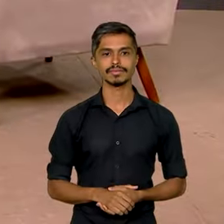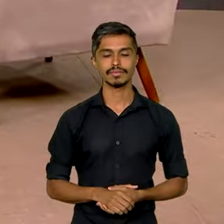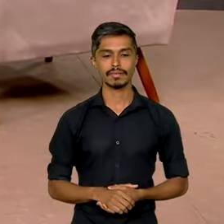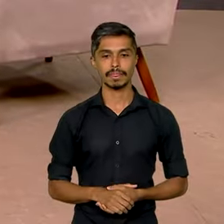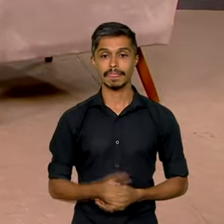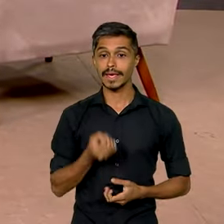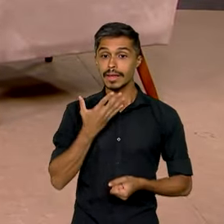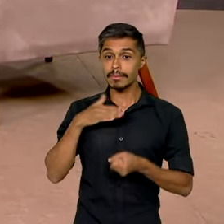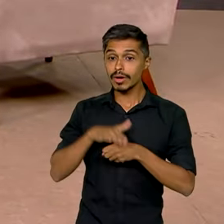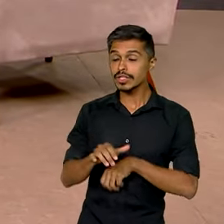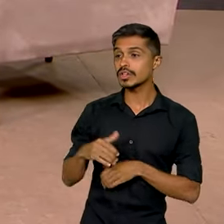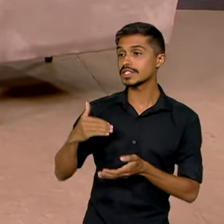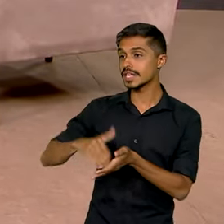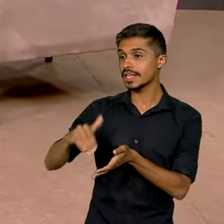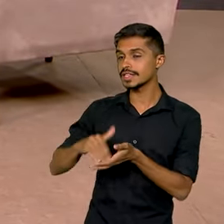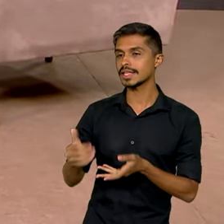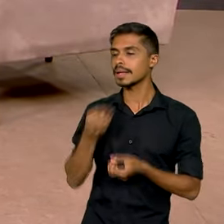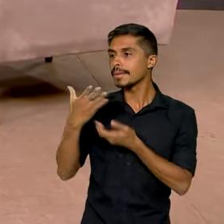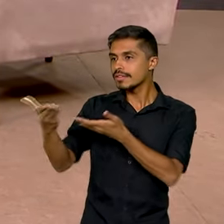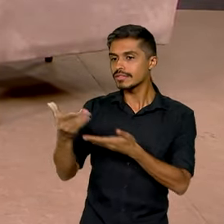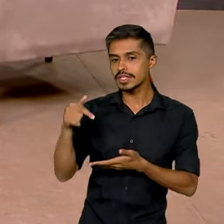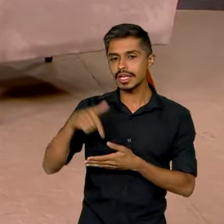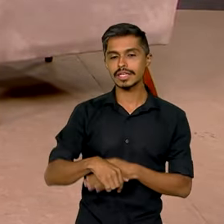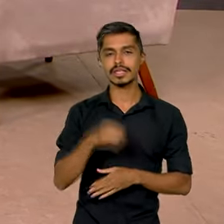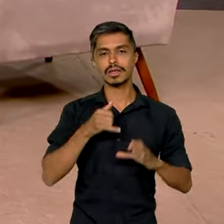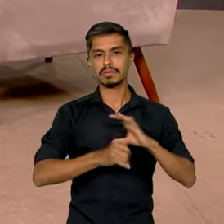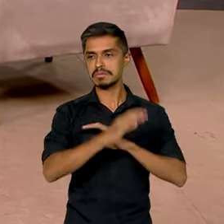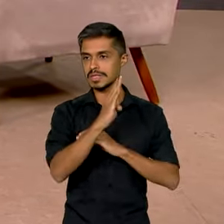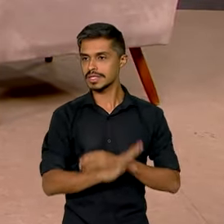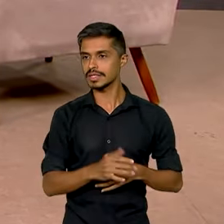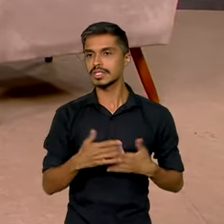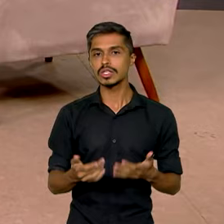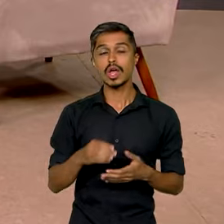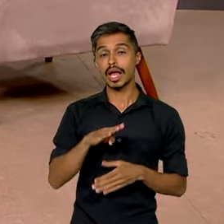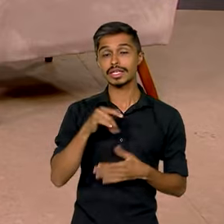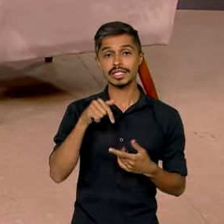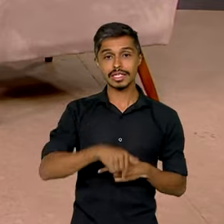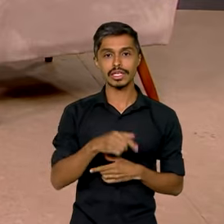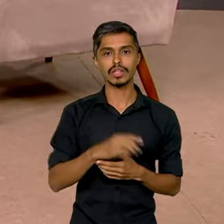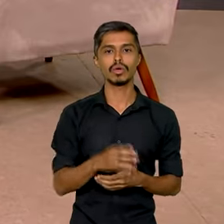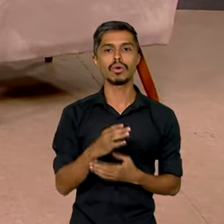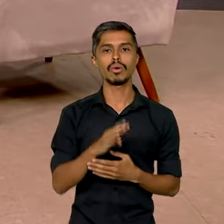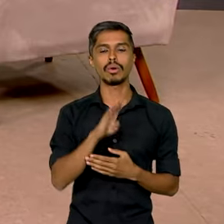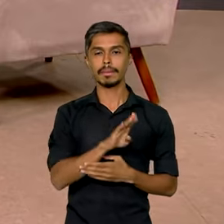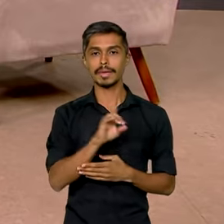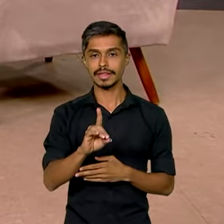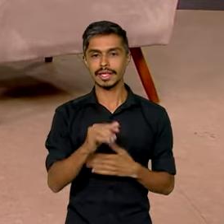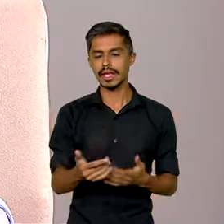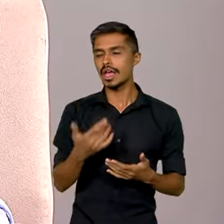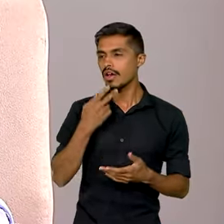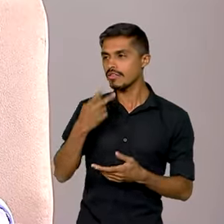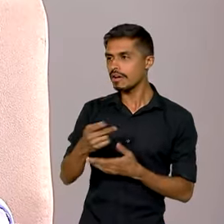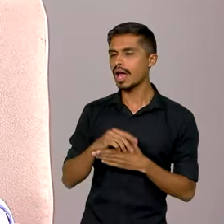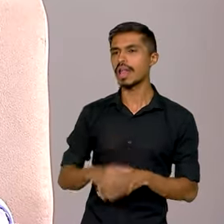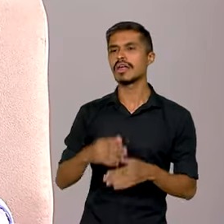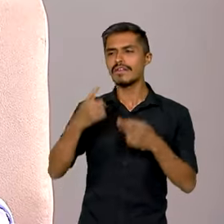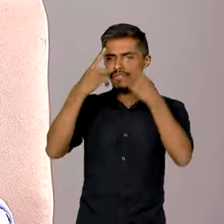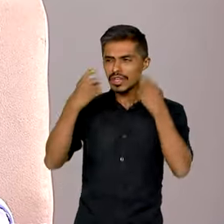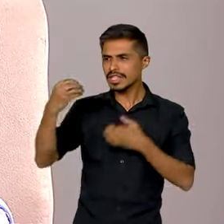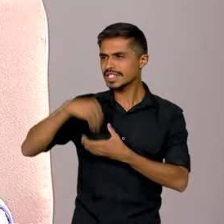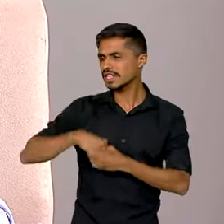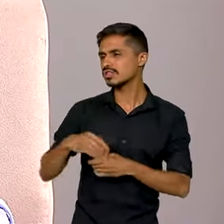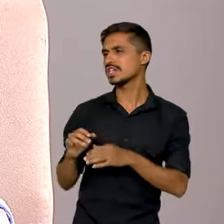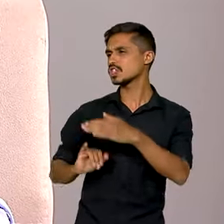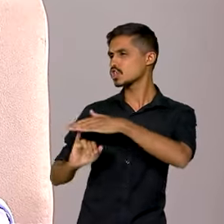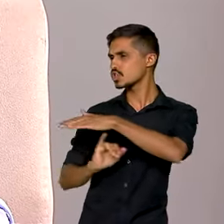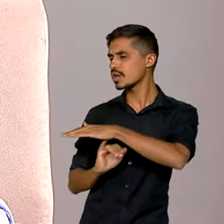Muito boa noite, secretário. Bem-vindo aqui ao Brasil em Dia. Bom, eu começo perguntando sobre violência institucional. O senhor pode